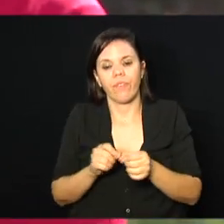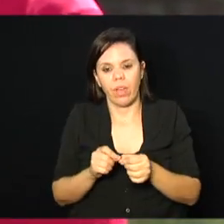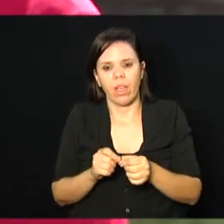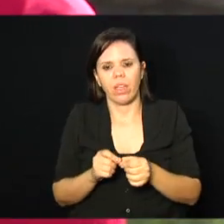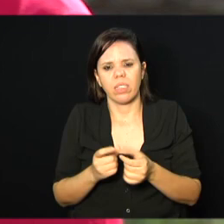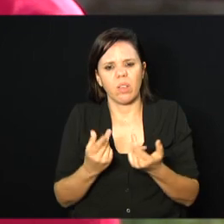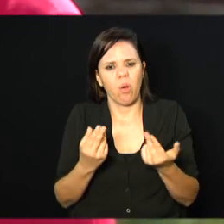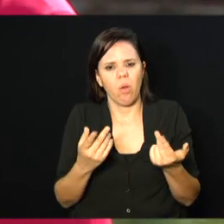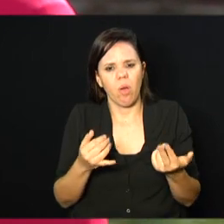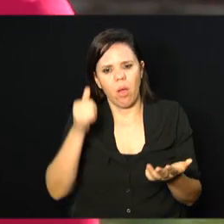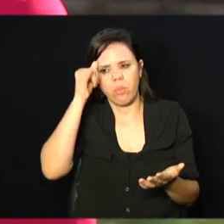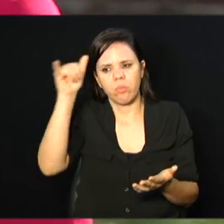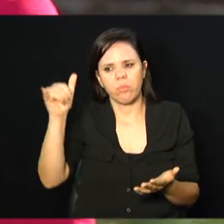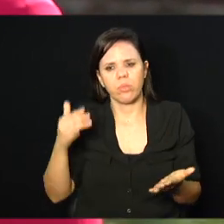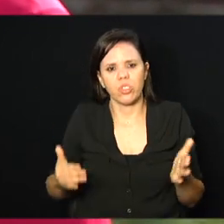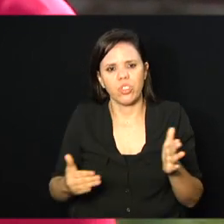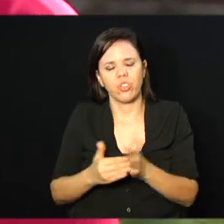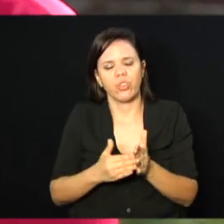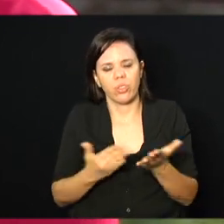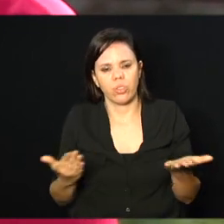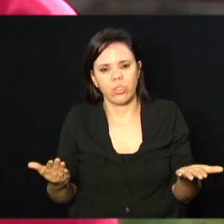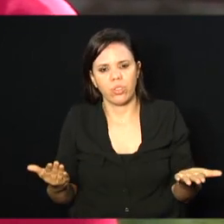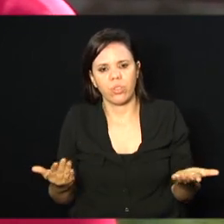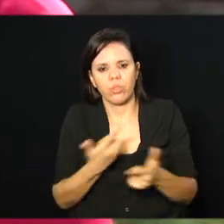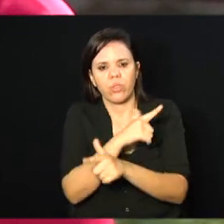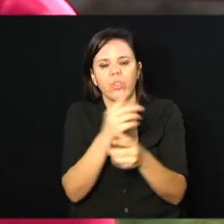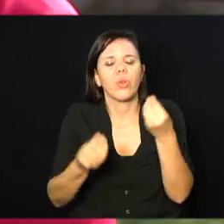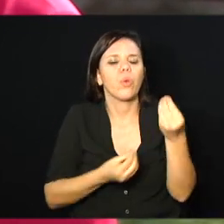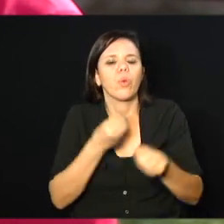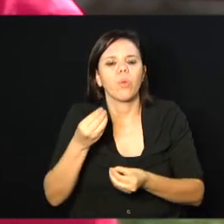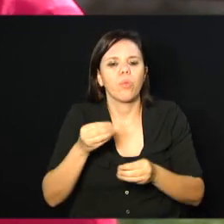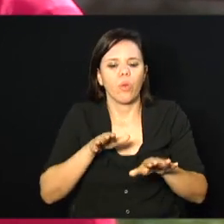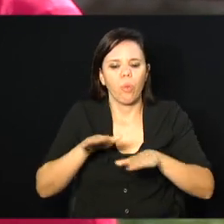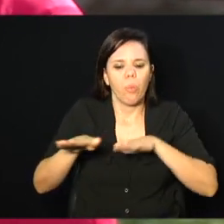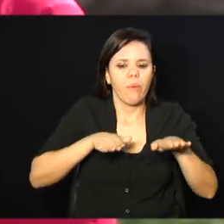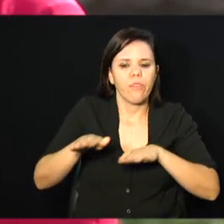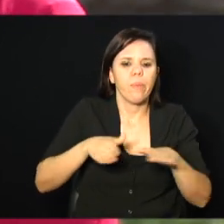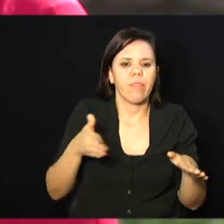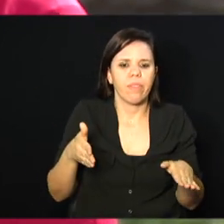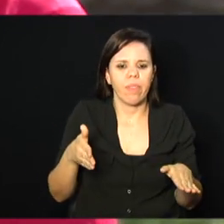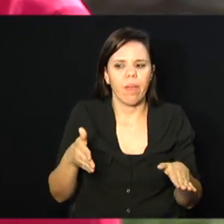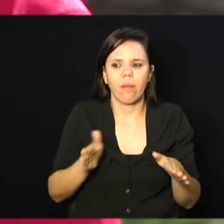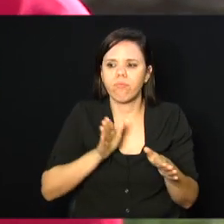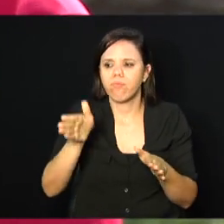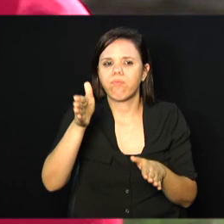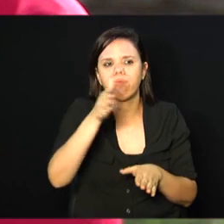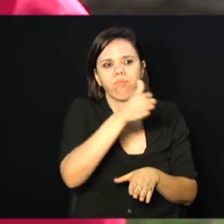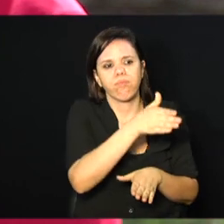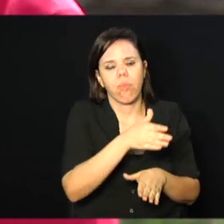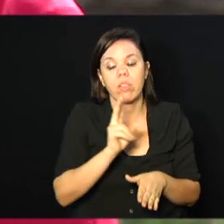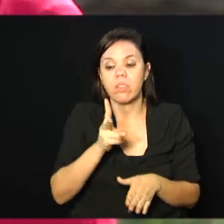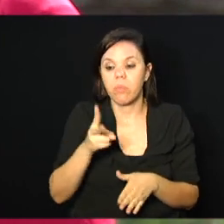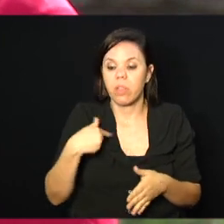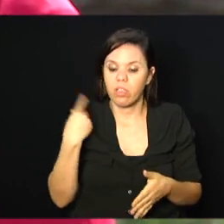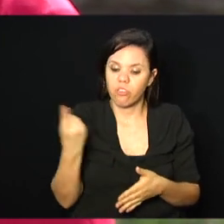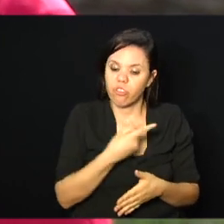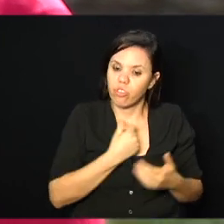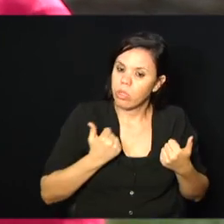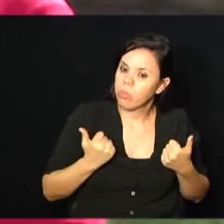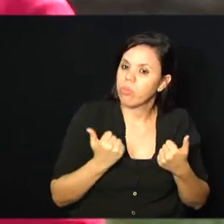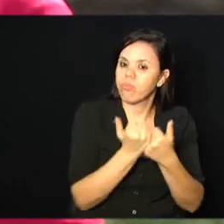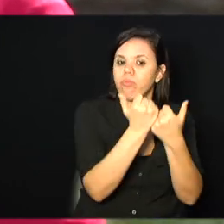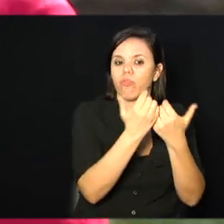muros em volta, porque ele não tem como se locomover. E cada vez que a gente leva um cadeirante a um